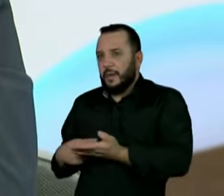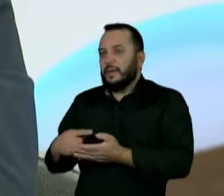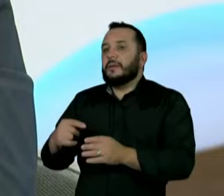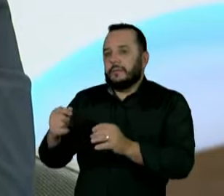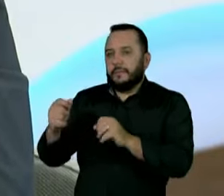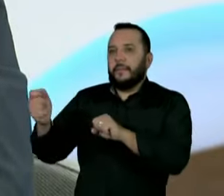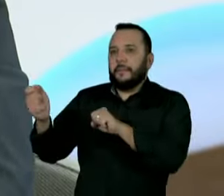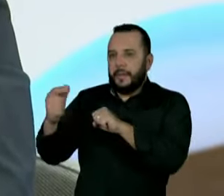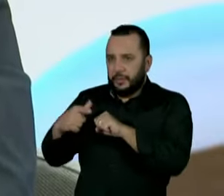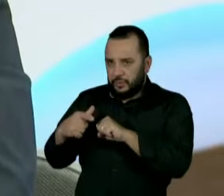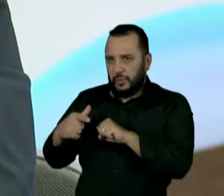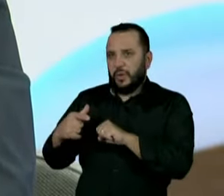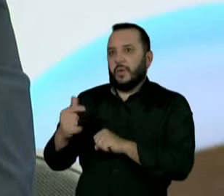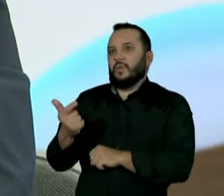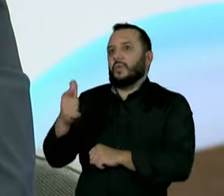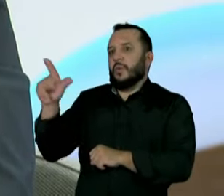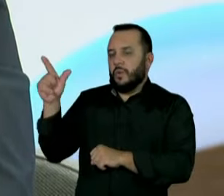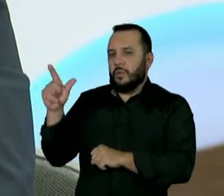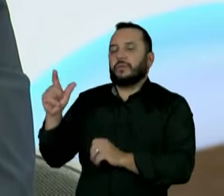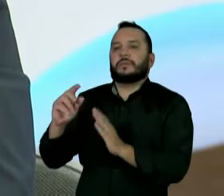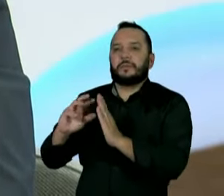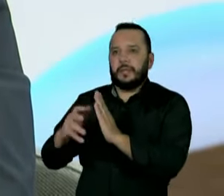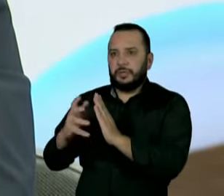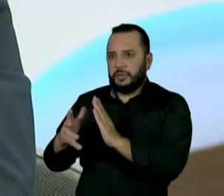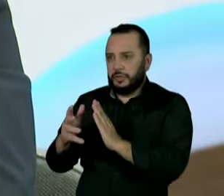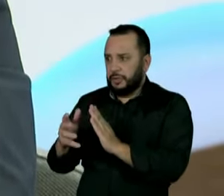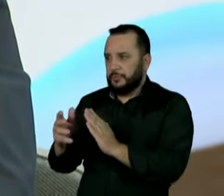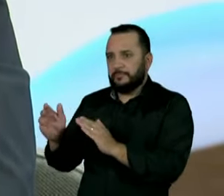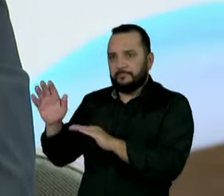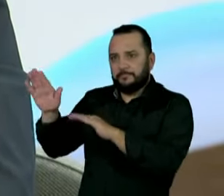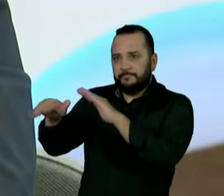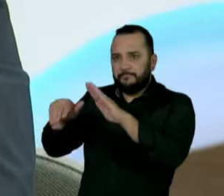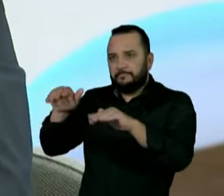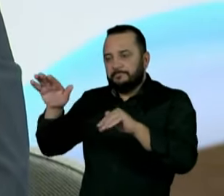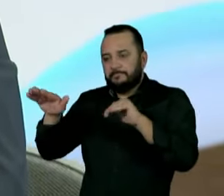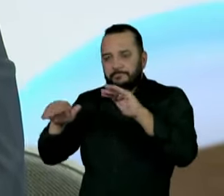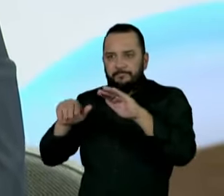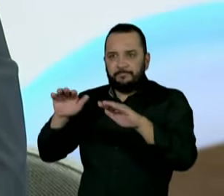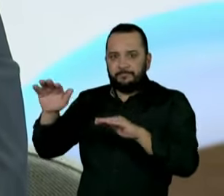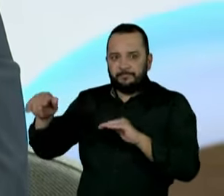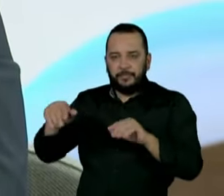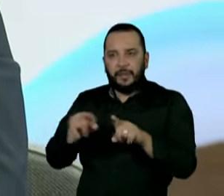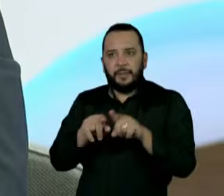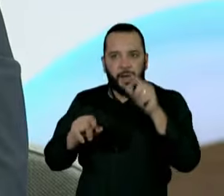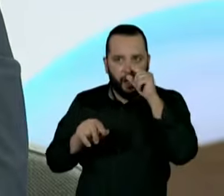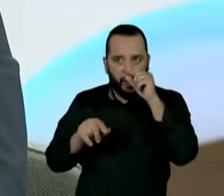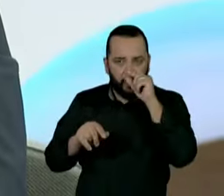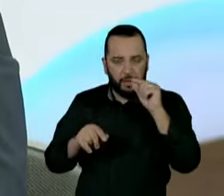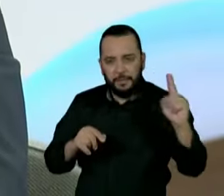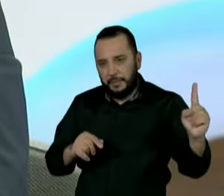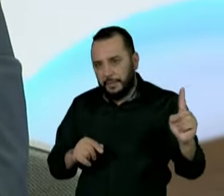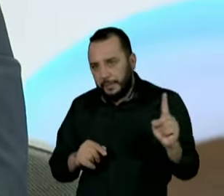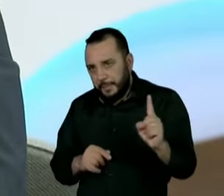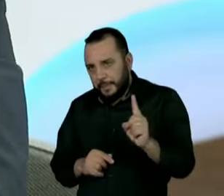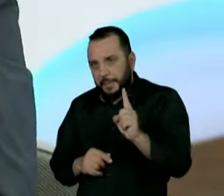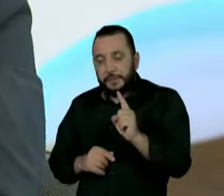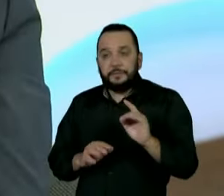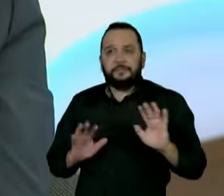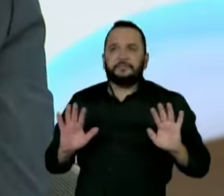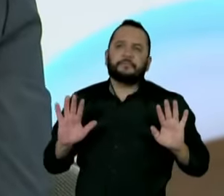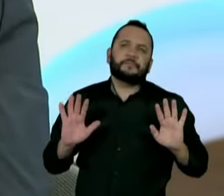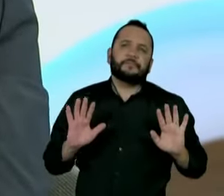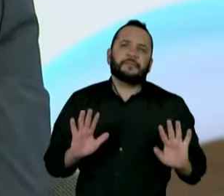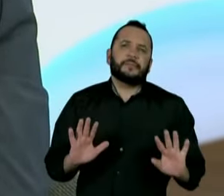importantes, que ele achava que eram importantes para estar na função dele. Mas eu acho que ele vai acabar, pela experiência,